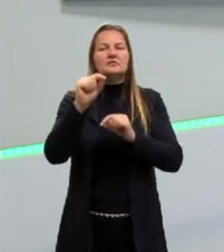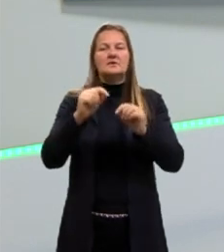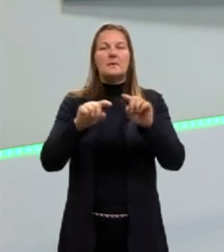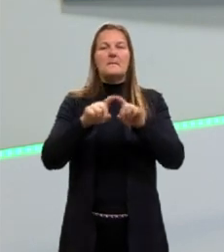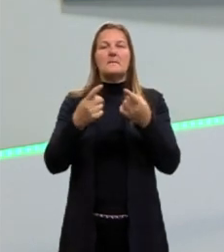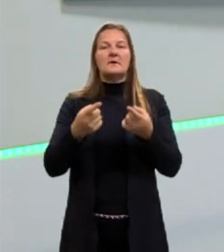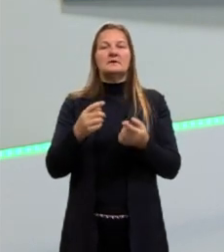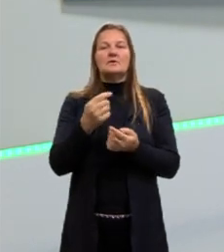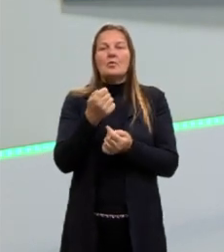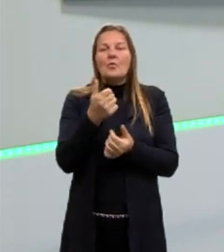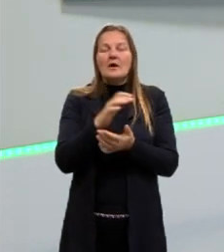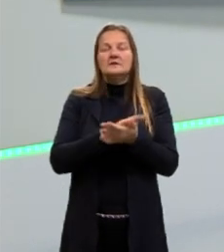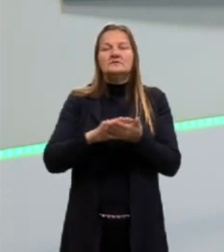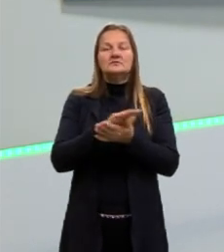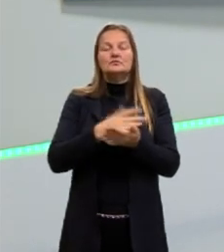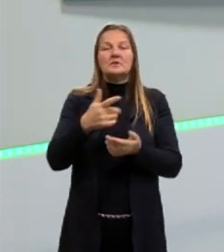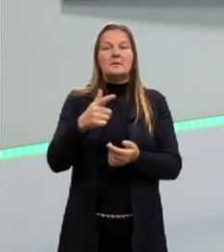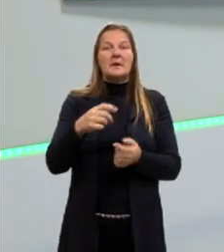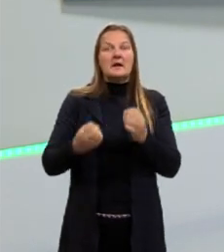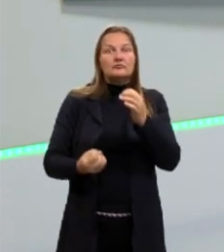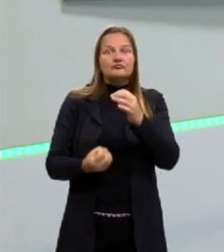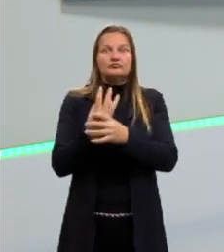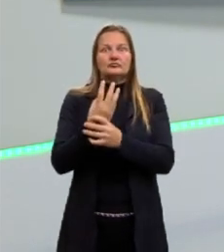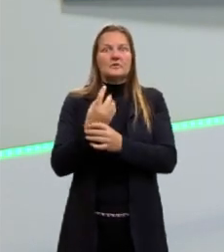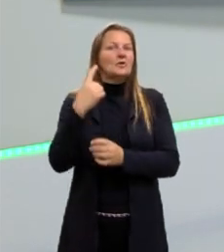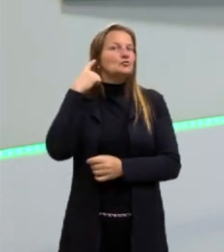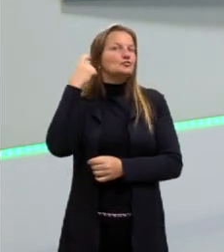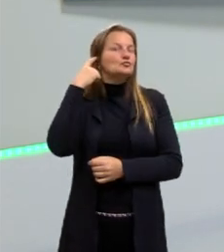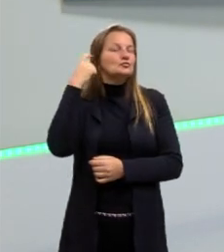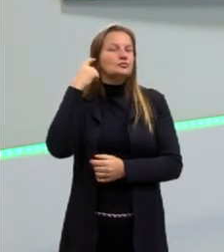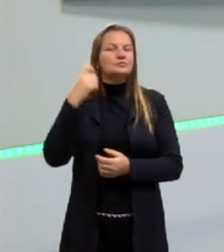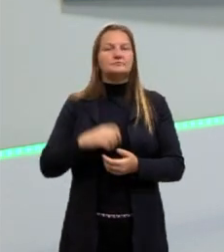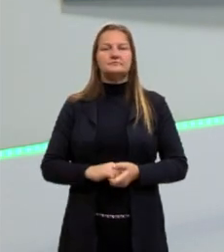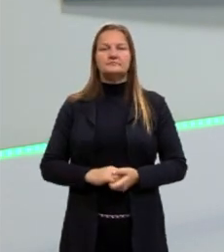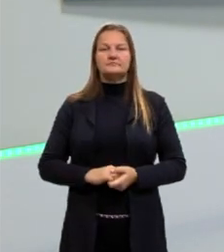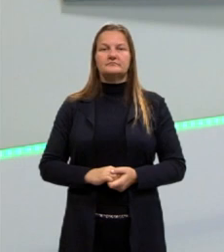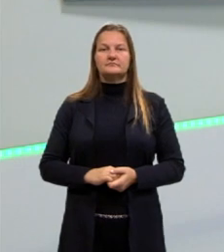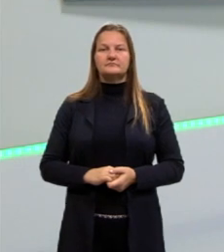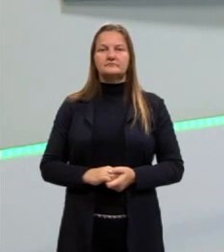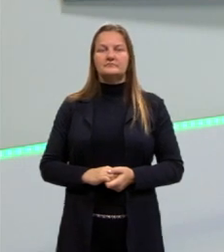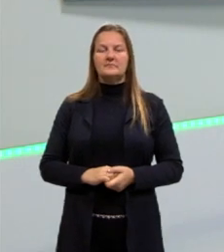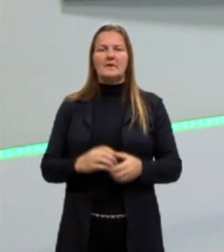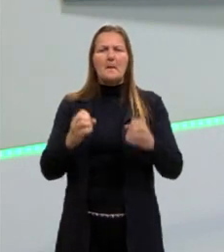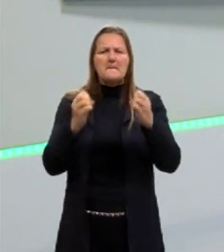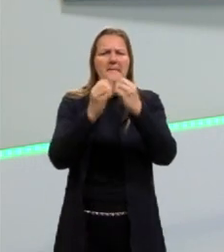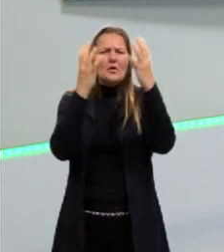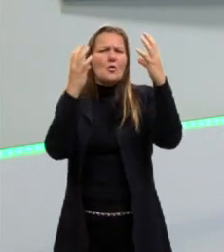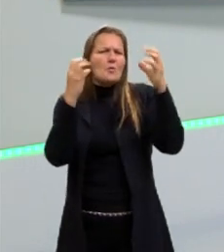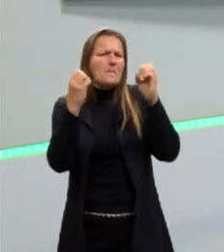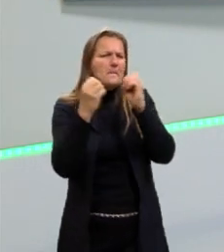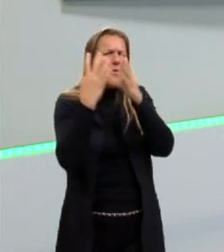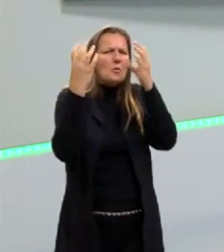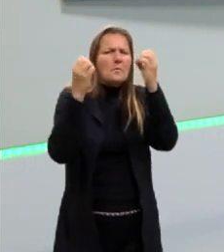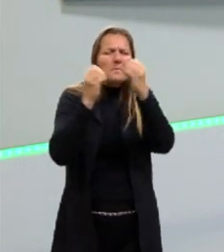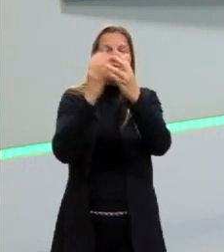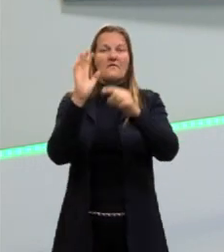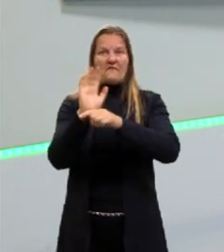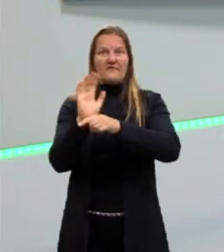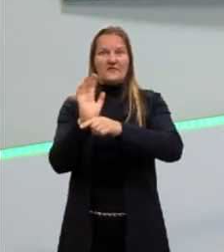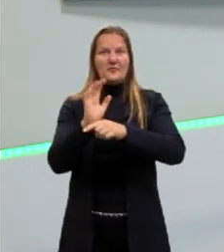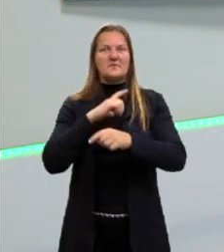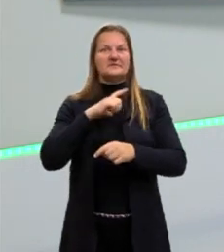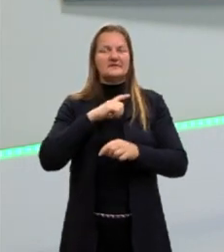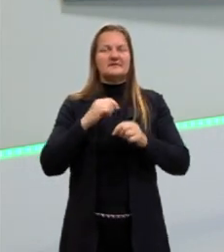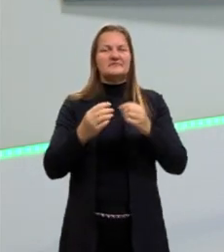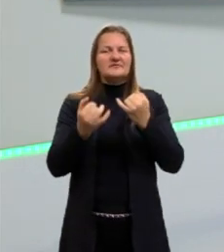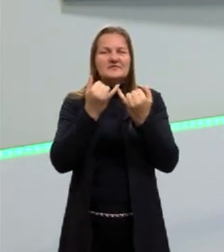Mas não vai ser o suficiente, então, para a gente imaginar naqueles filmes que têm as explosões. Enfim, são vários filmes